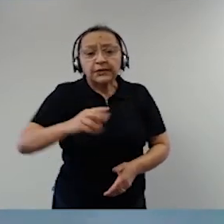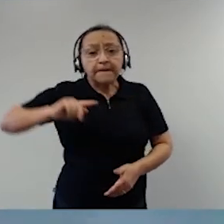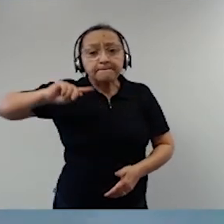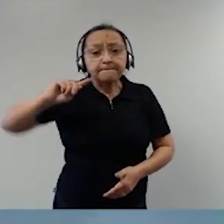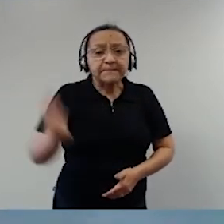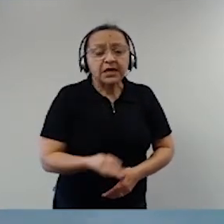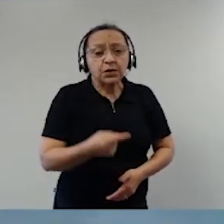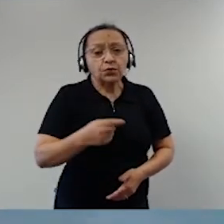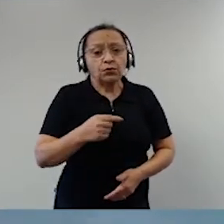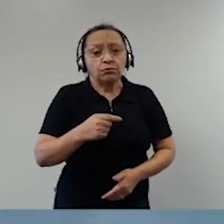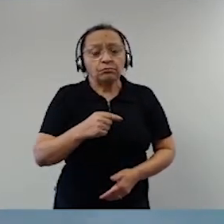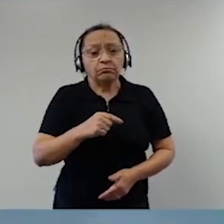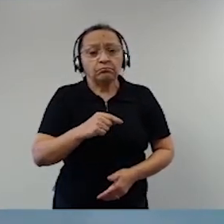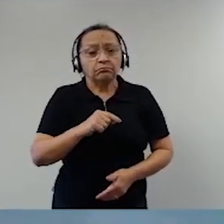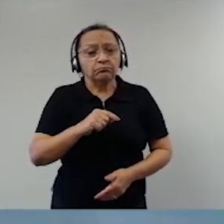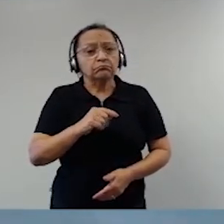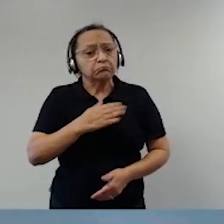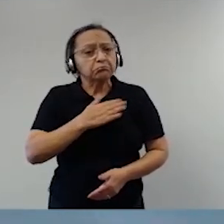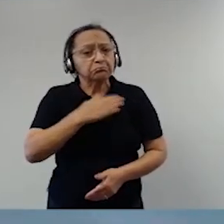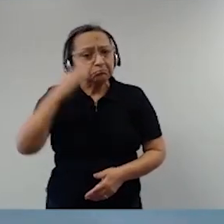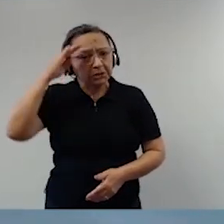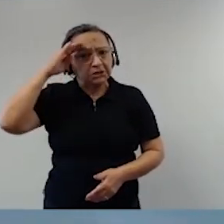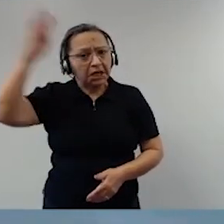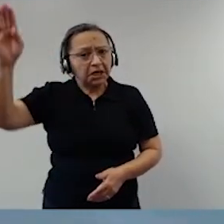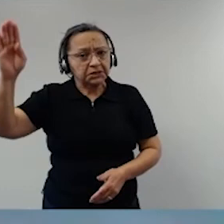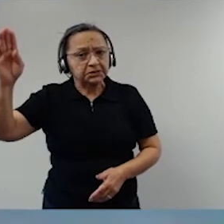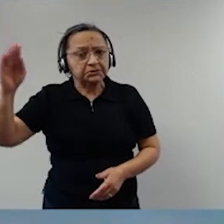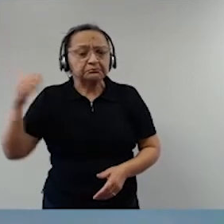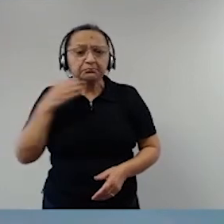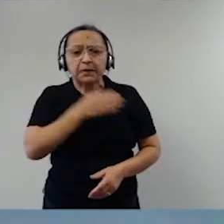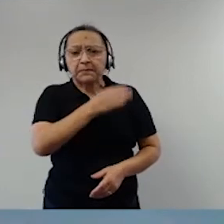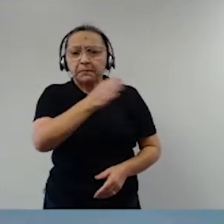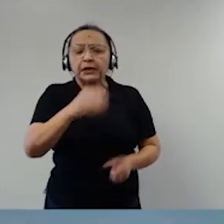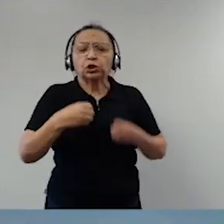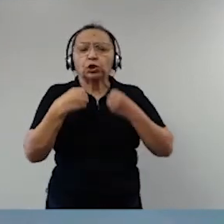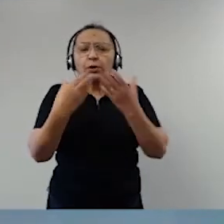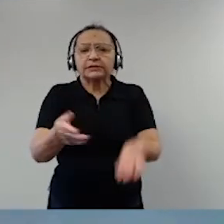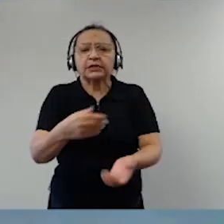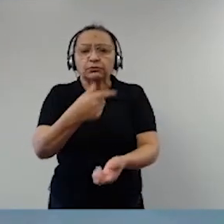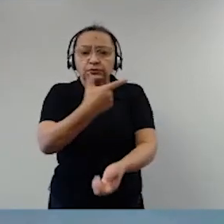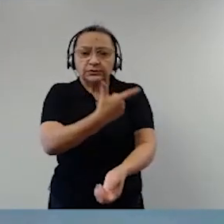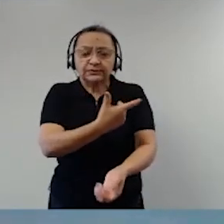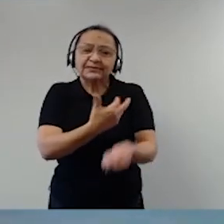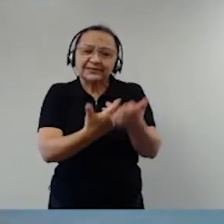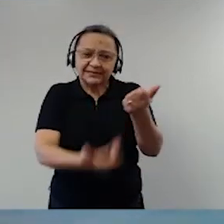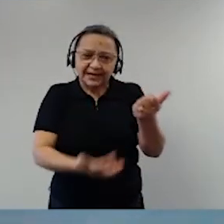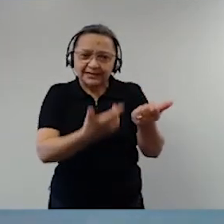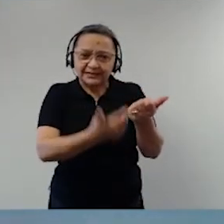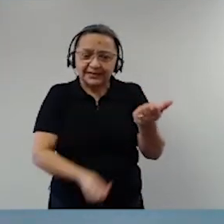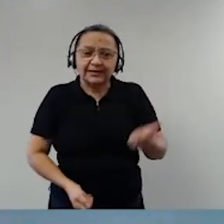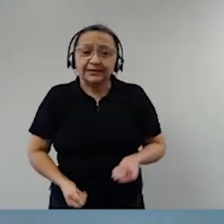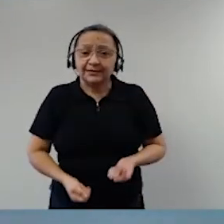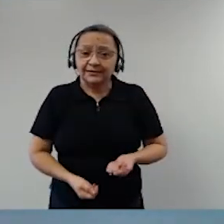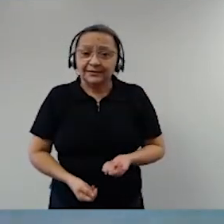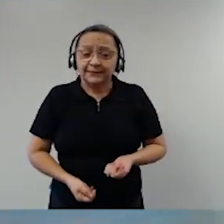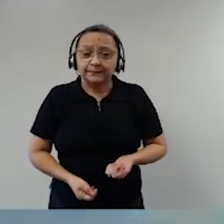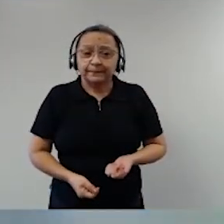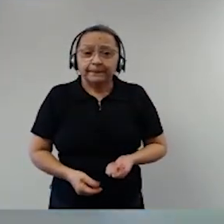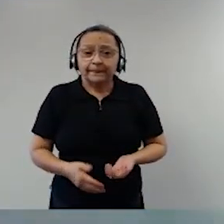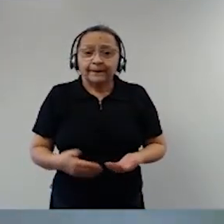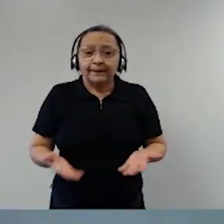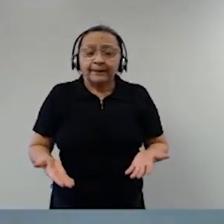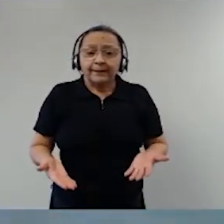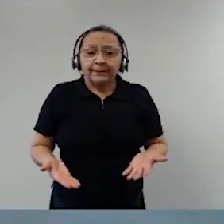doar sangue para recuperar os bancos de sangue dos hospitais que consomem muito tratando das pessoas doentes. Então,